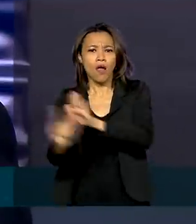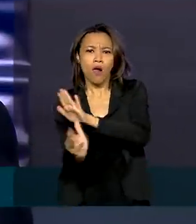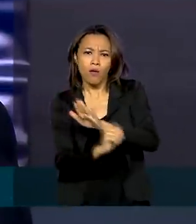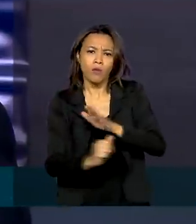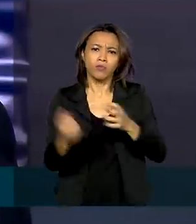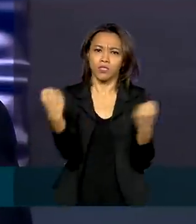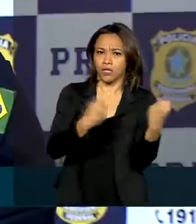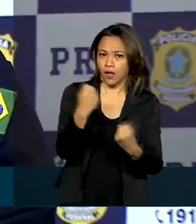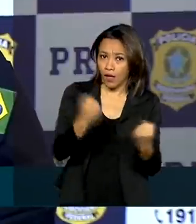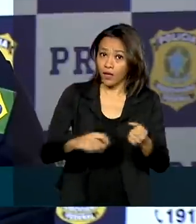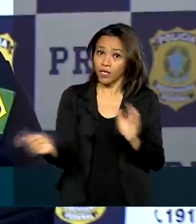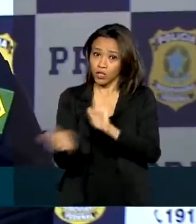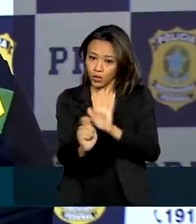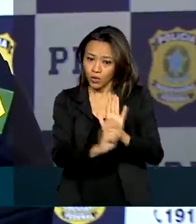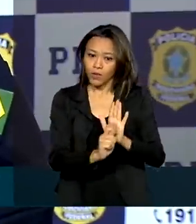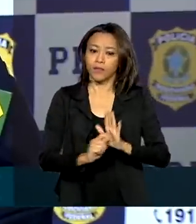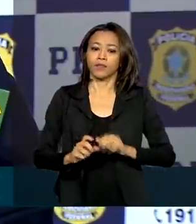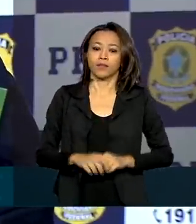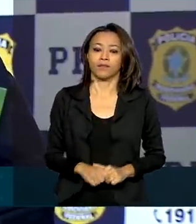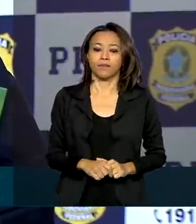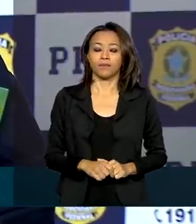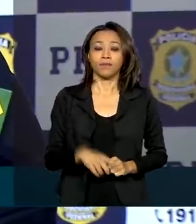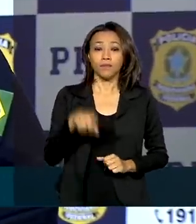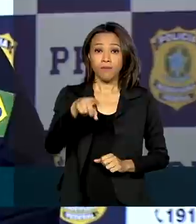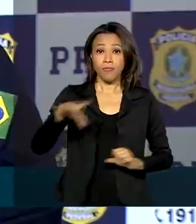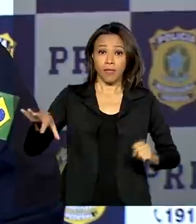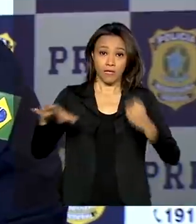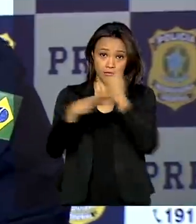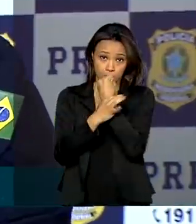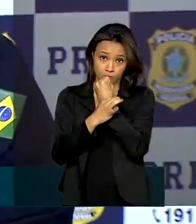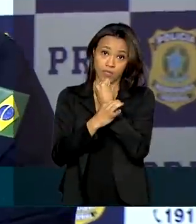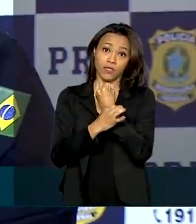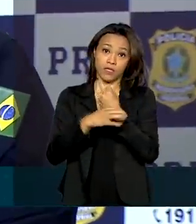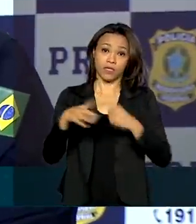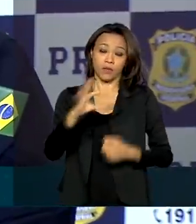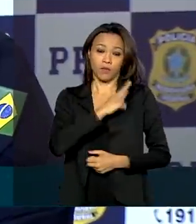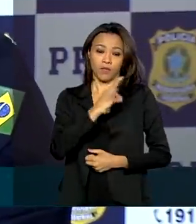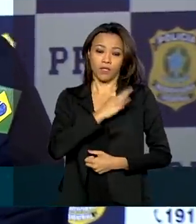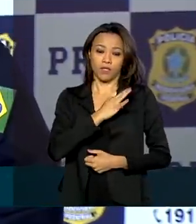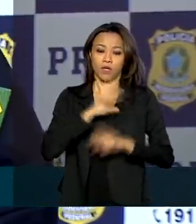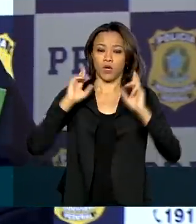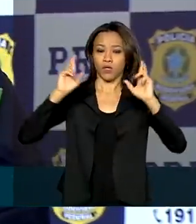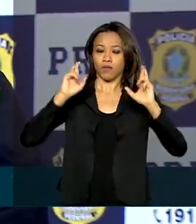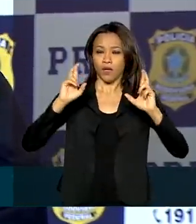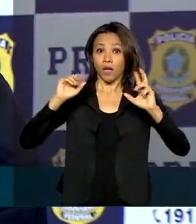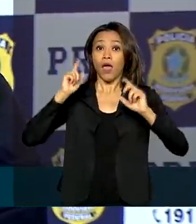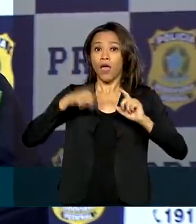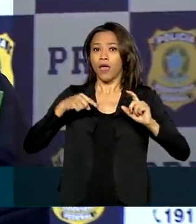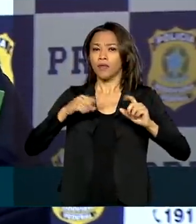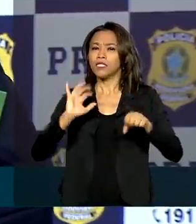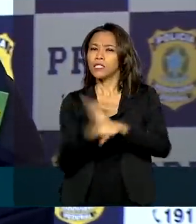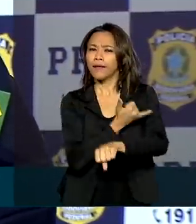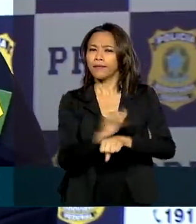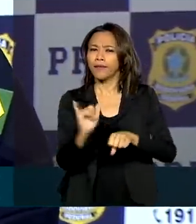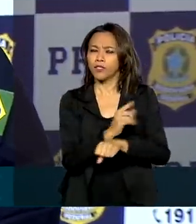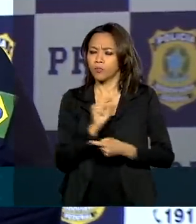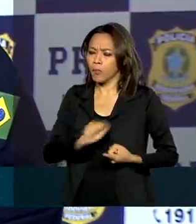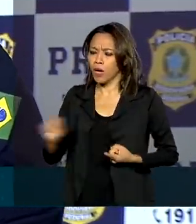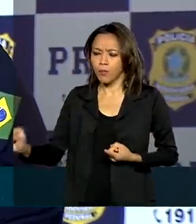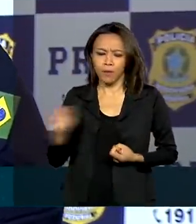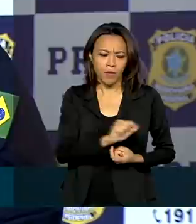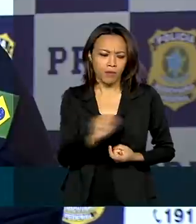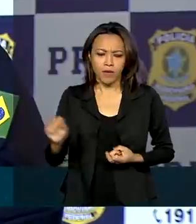tráfico de drogas. A segurança promovida pela PRF nos corredores estratégicos traz eficiência